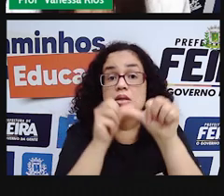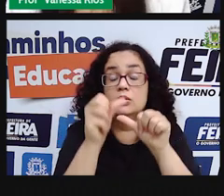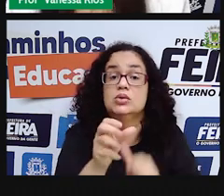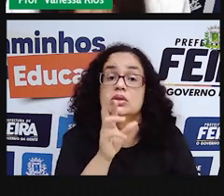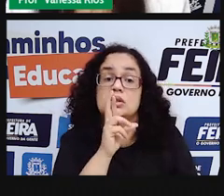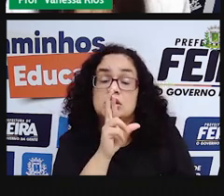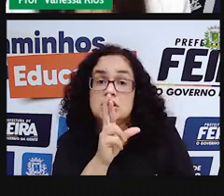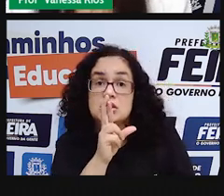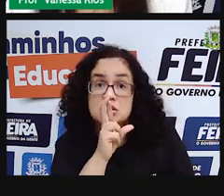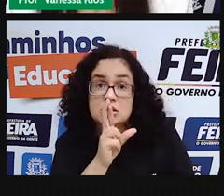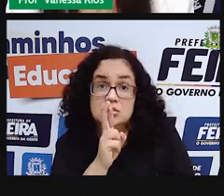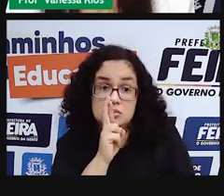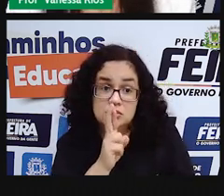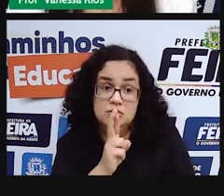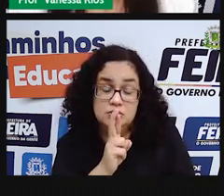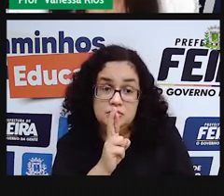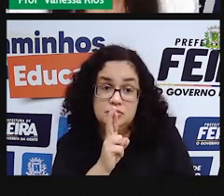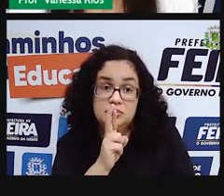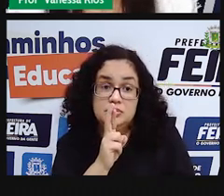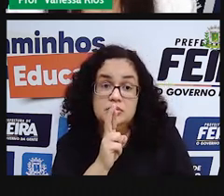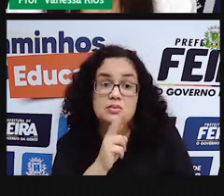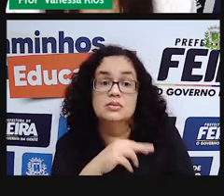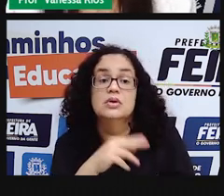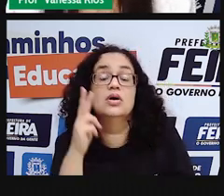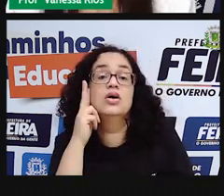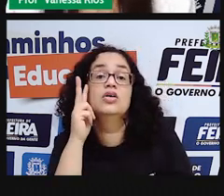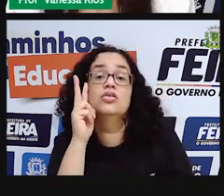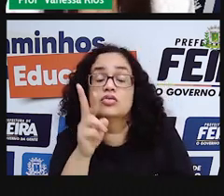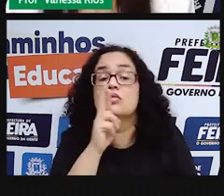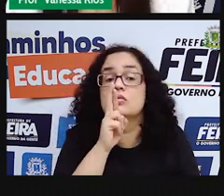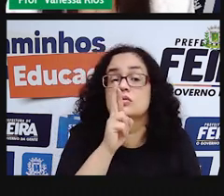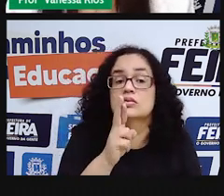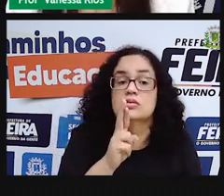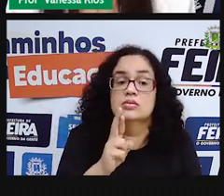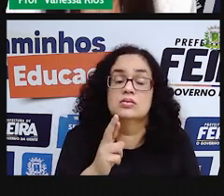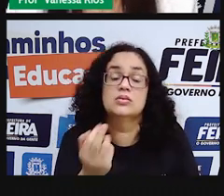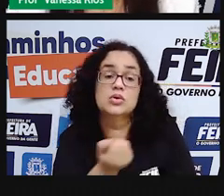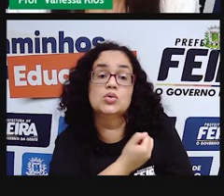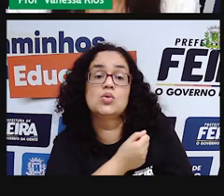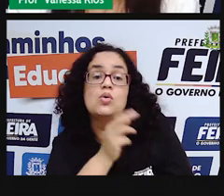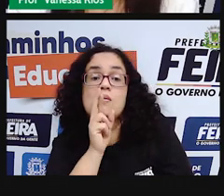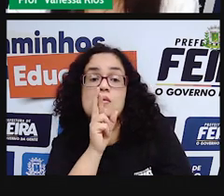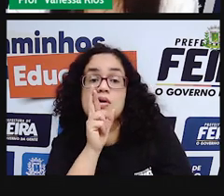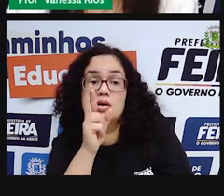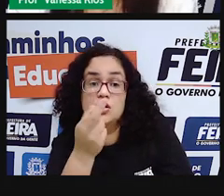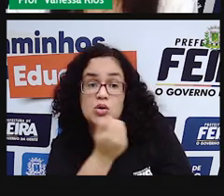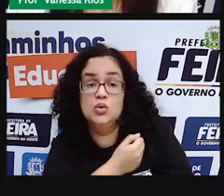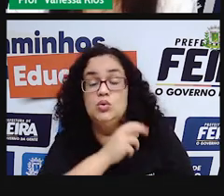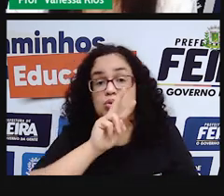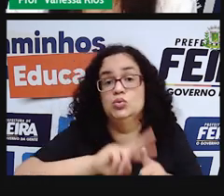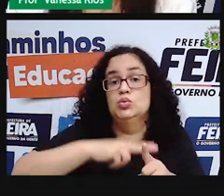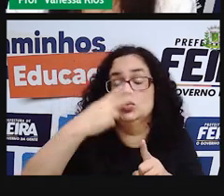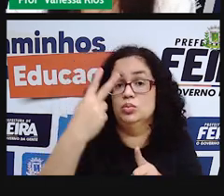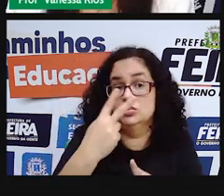sendo seguido. A gente viu lá no resultado, o resultado dado pelo dobro de dois